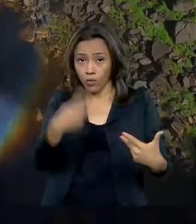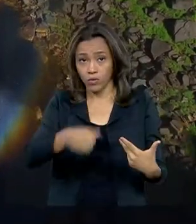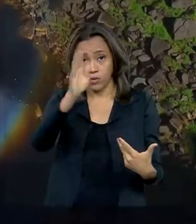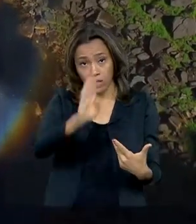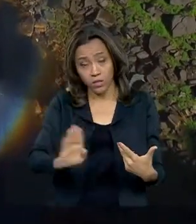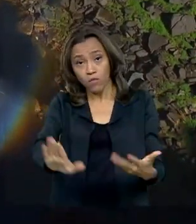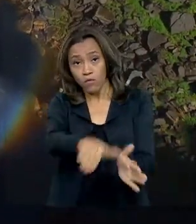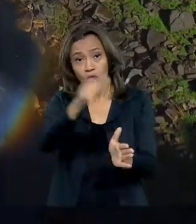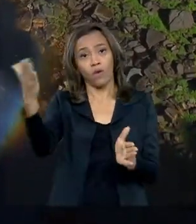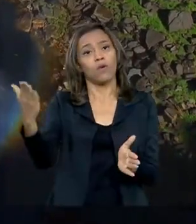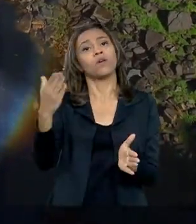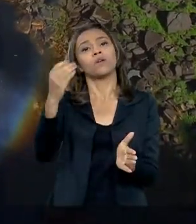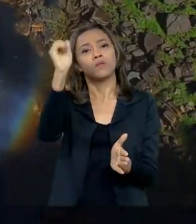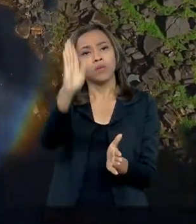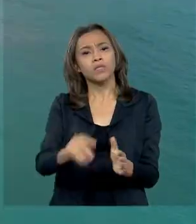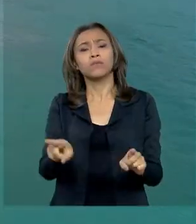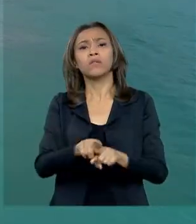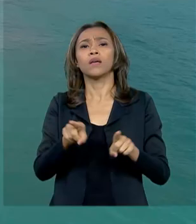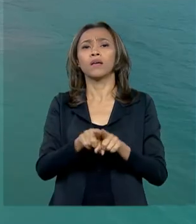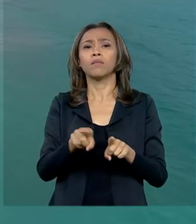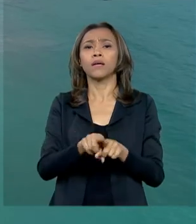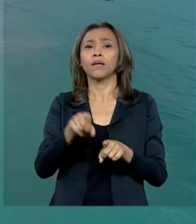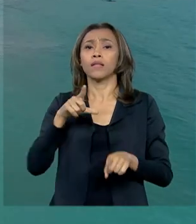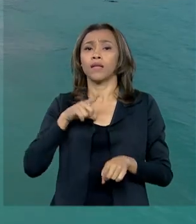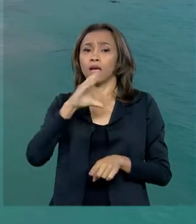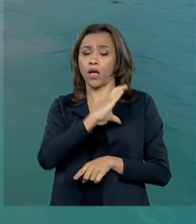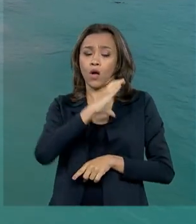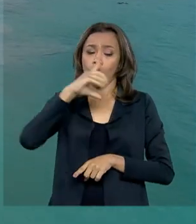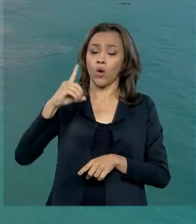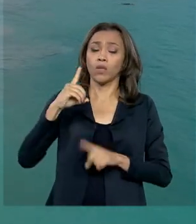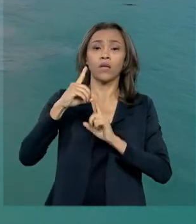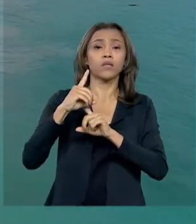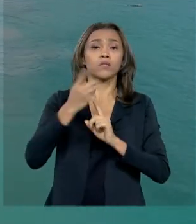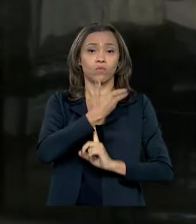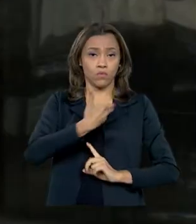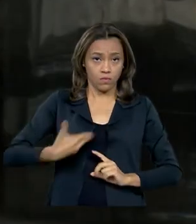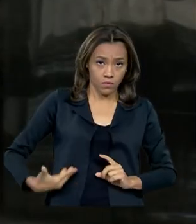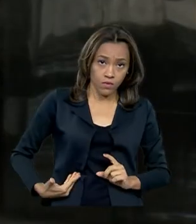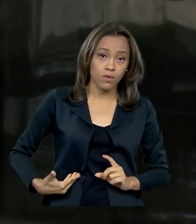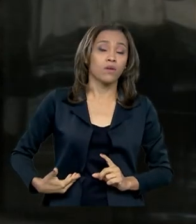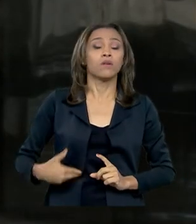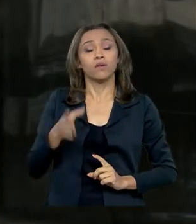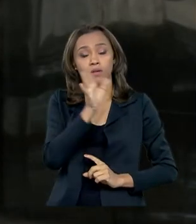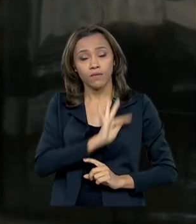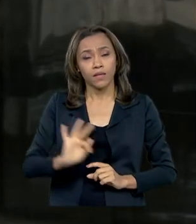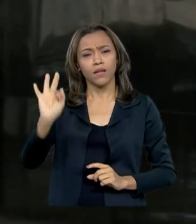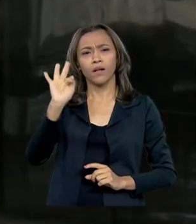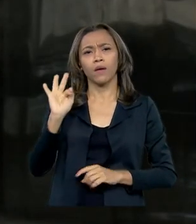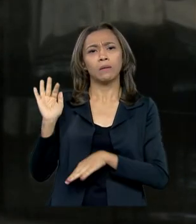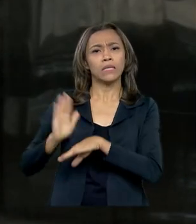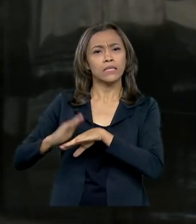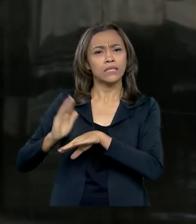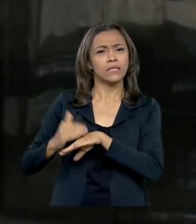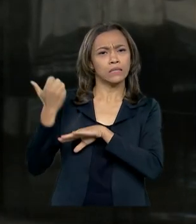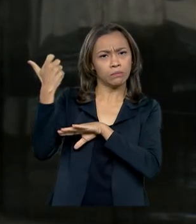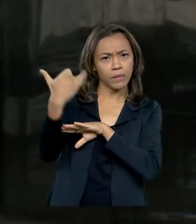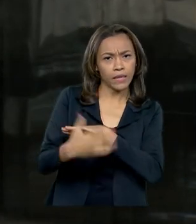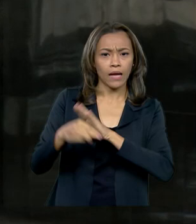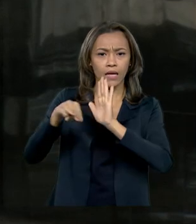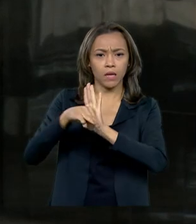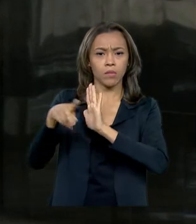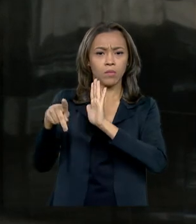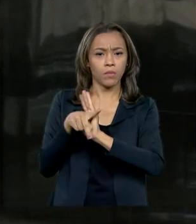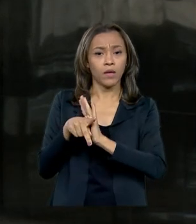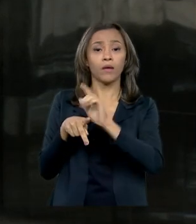exterior, com a coordenação da Administração Pública Federal. E para explicar essa medida provisória, o